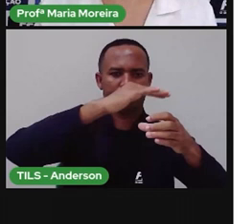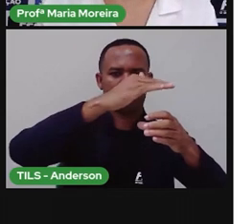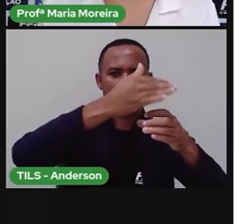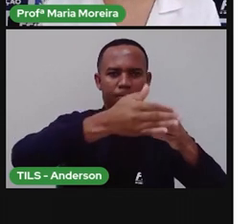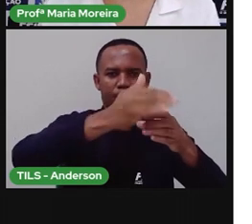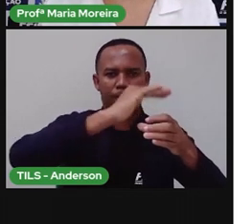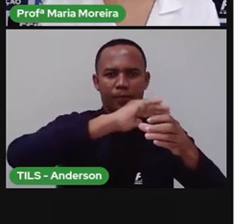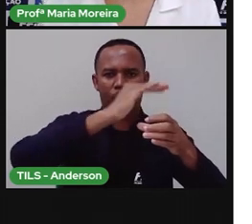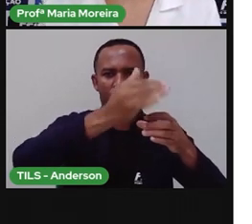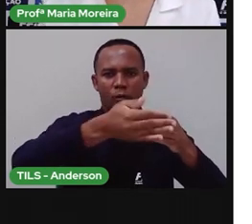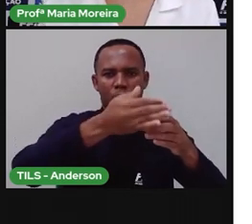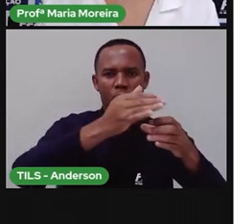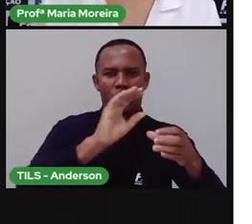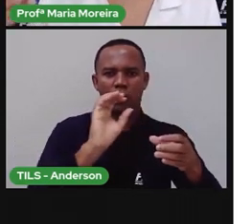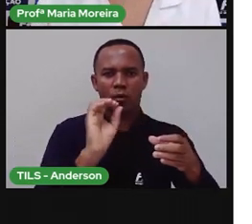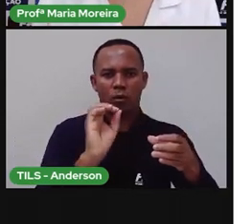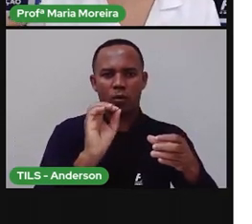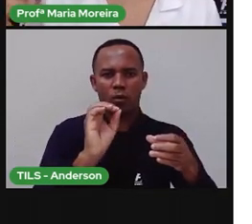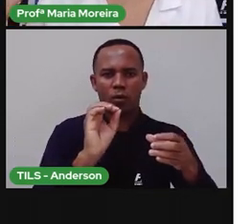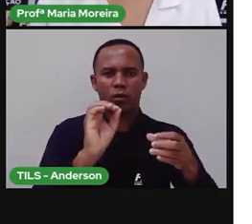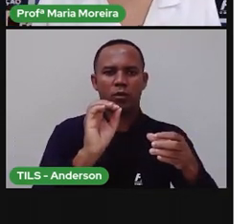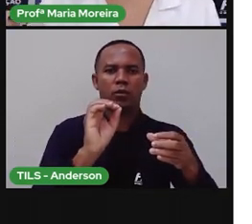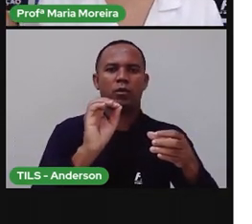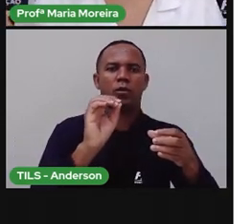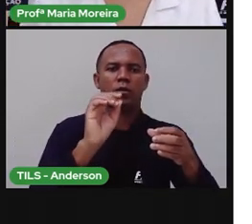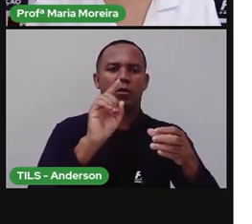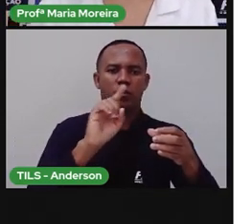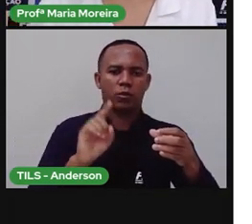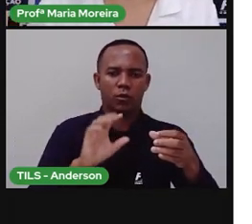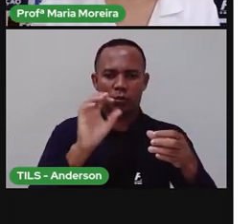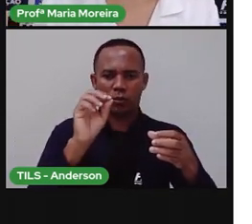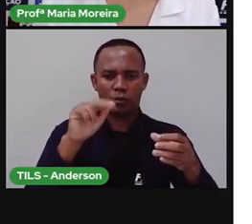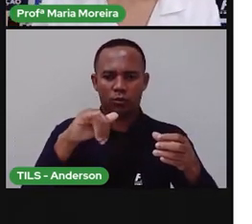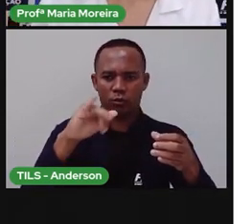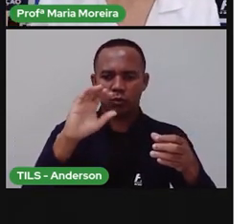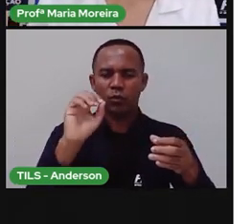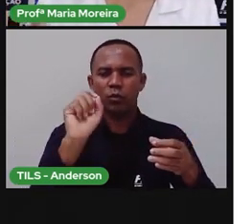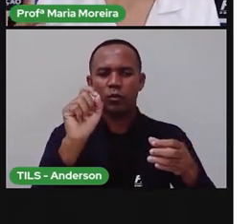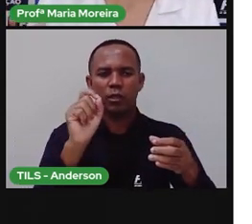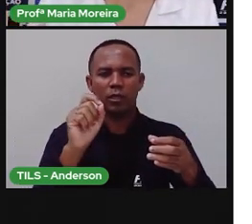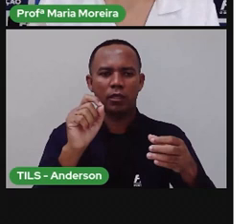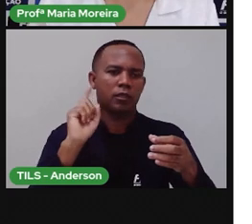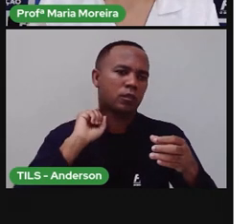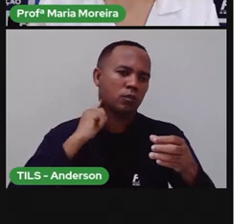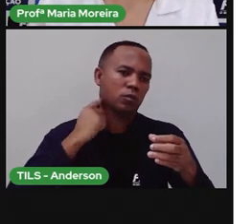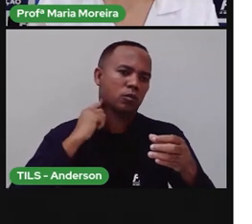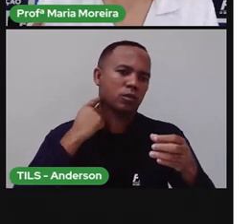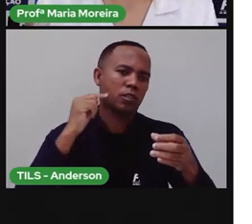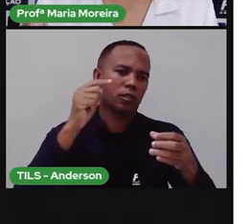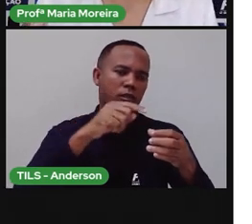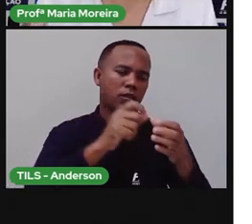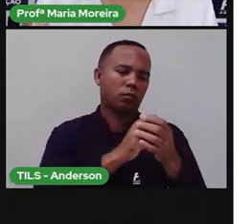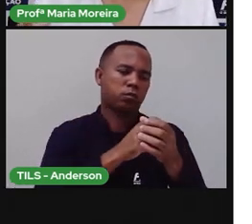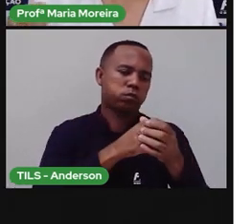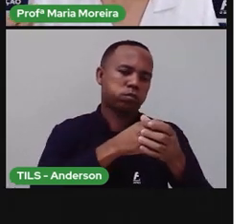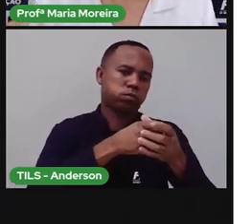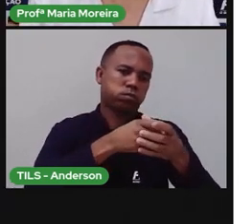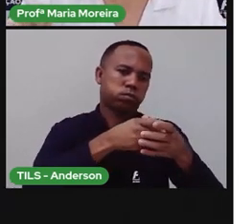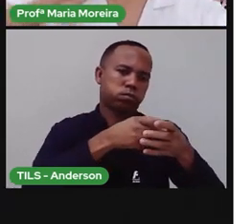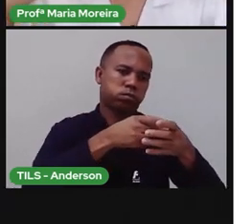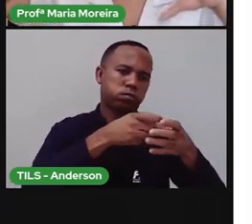de ozônio, né? Que quanto mais a gente polui o ar, que a polui o meio ambiente, essa camada de ozônio, ela vai ficando